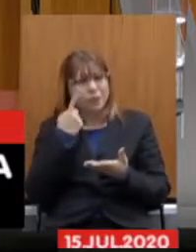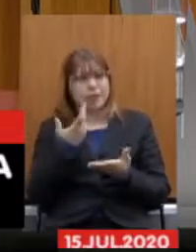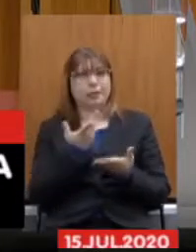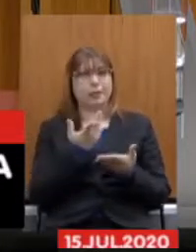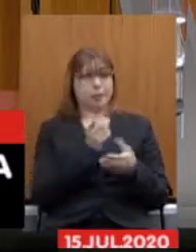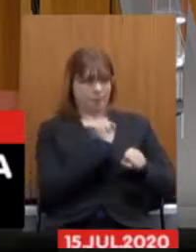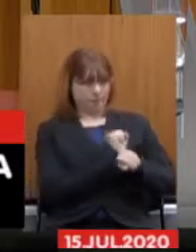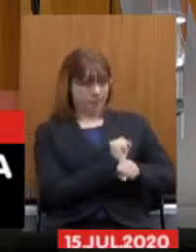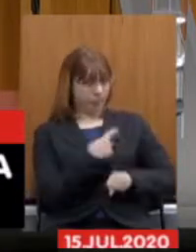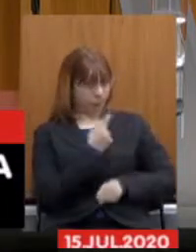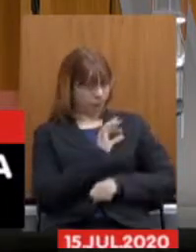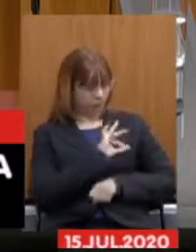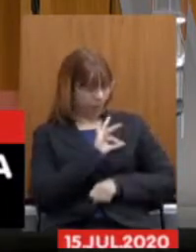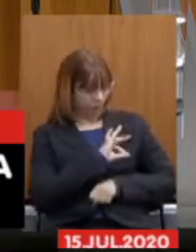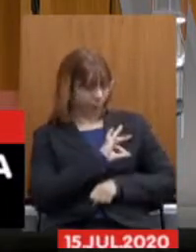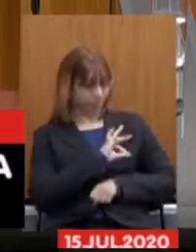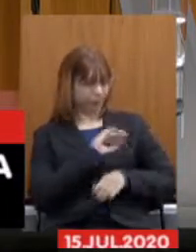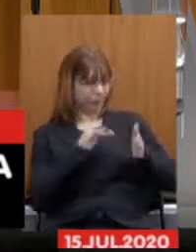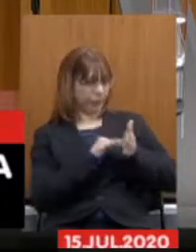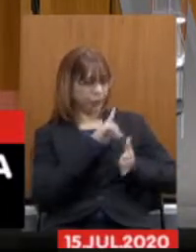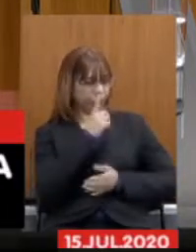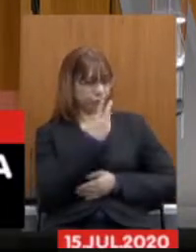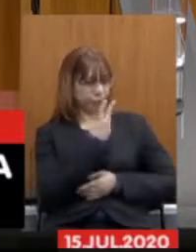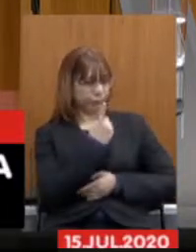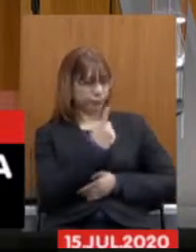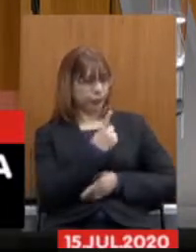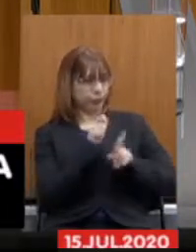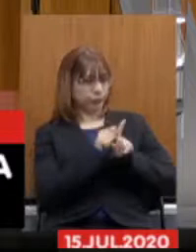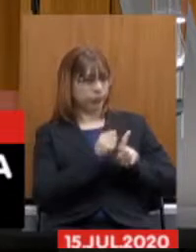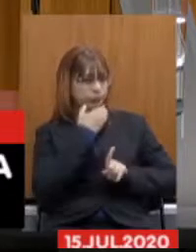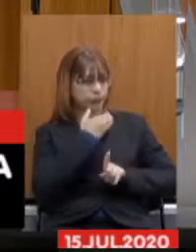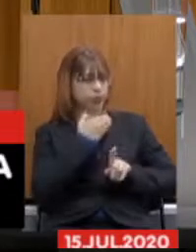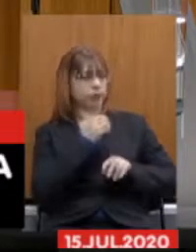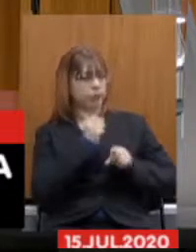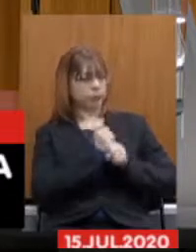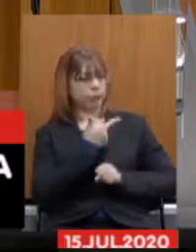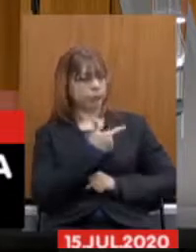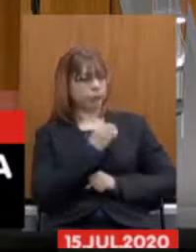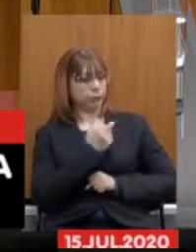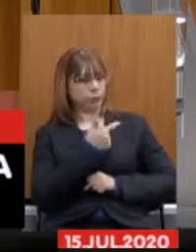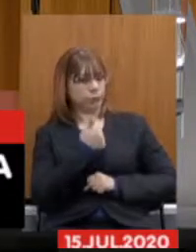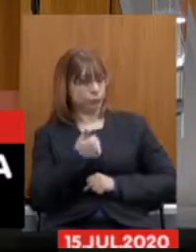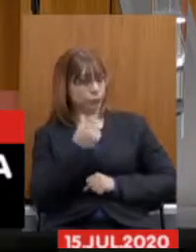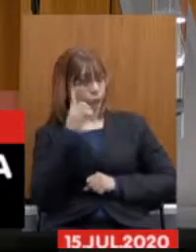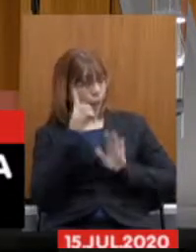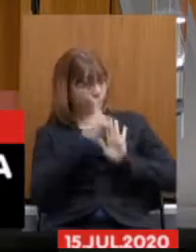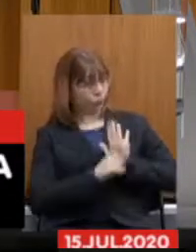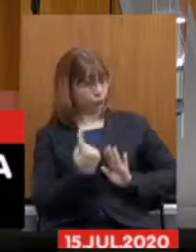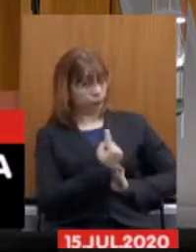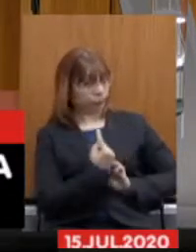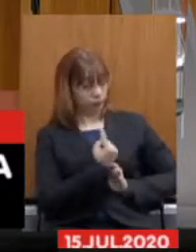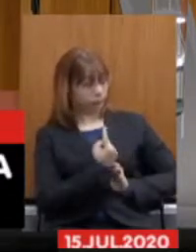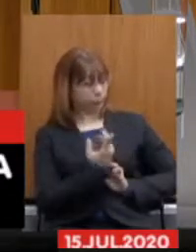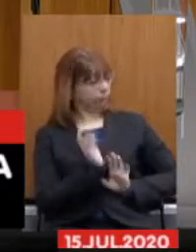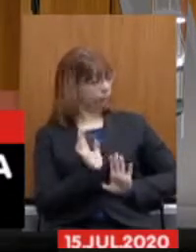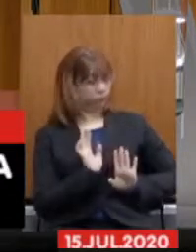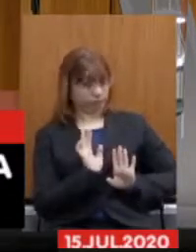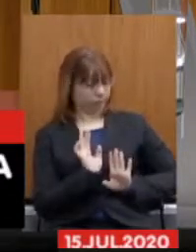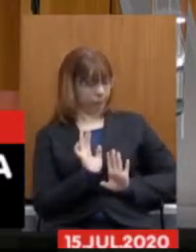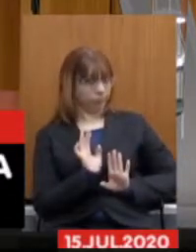congelado até 31 de dezembro de 2021 os nossos direitos não serão